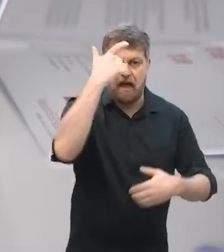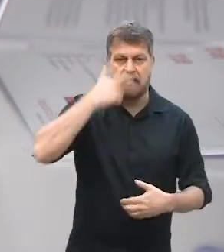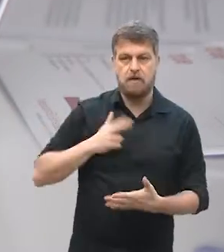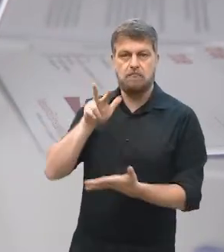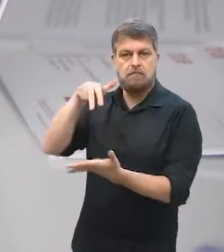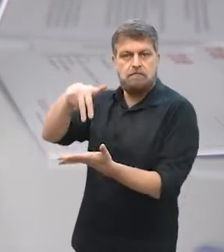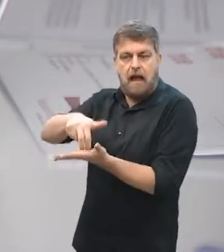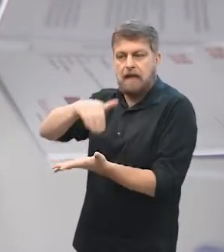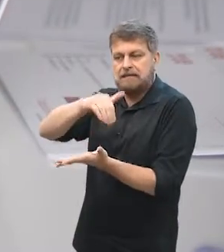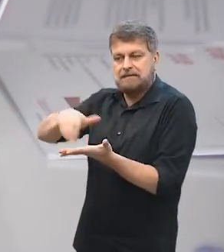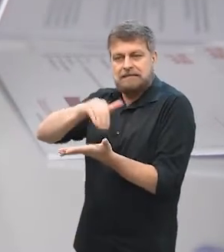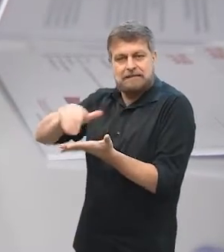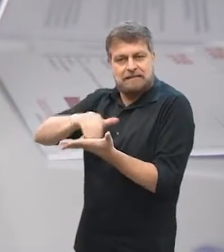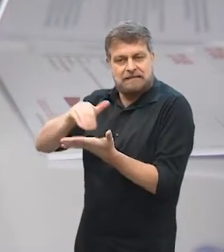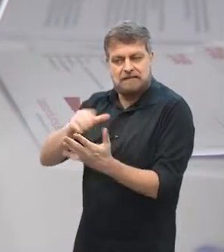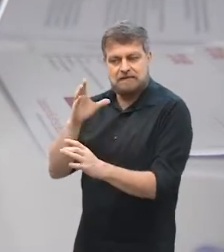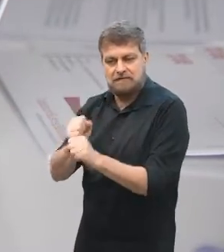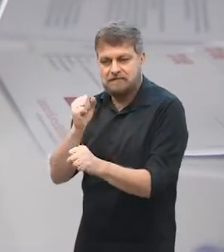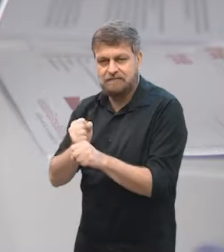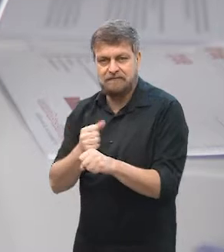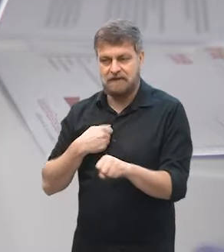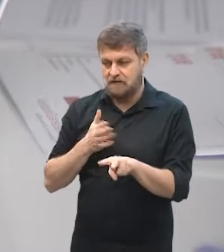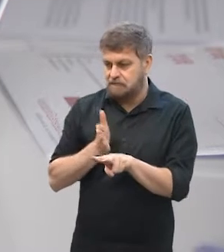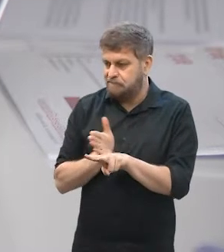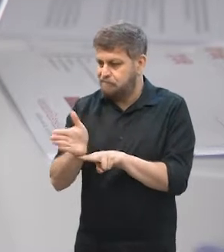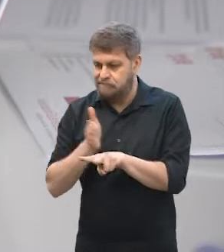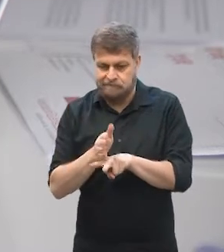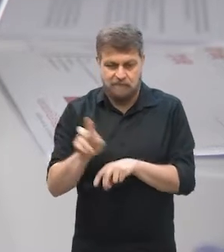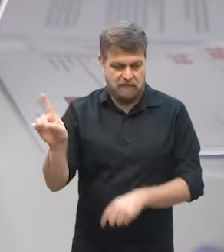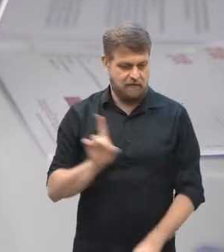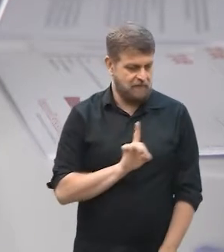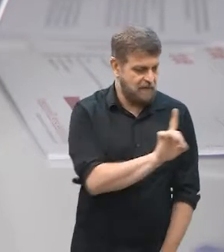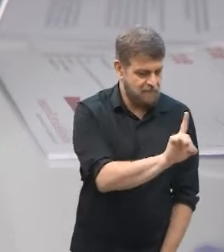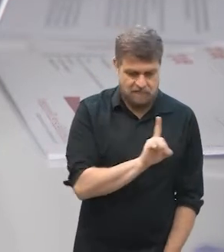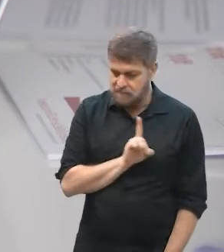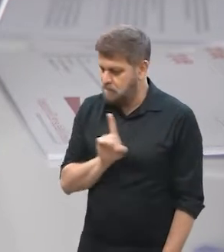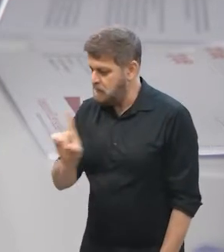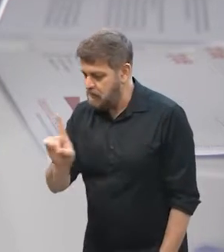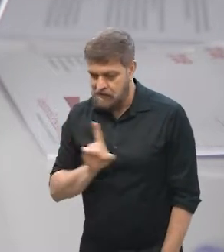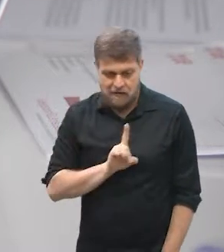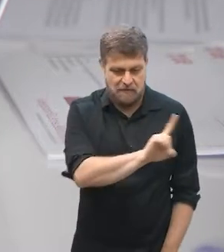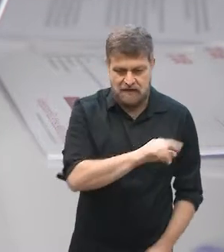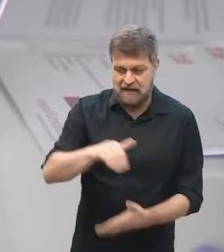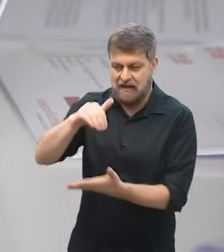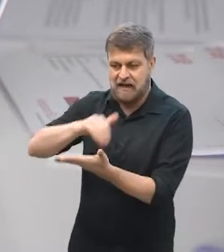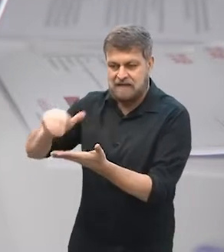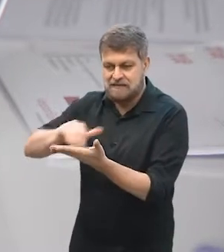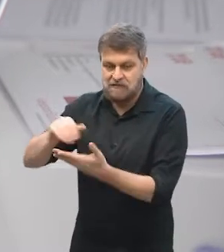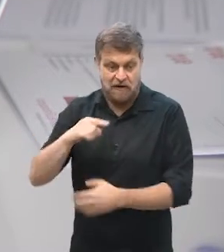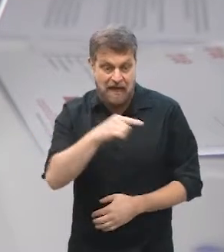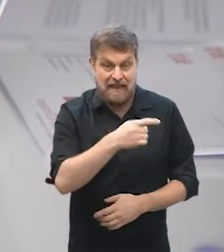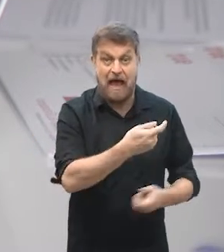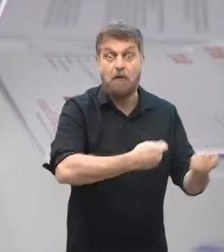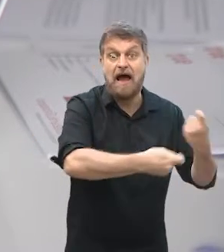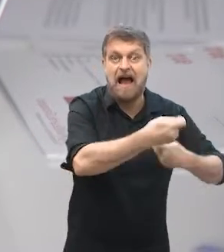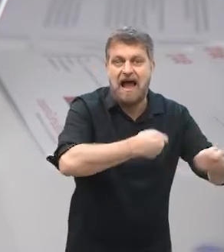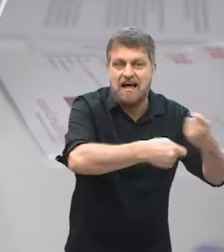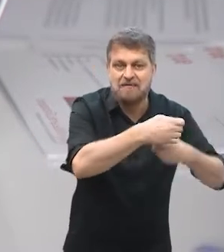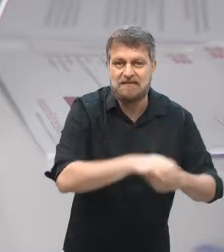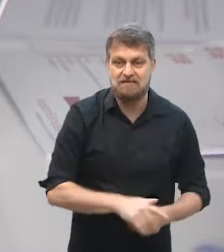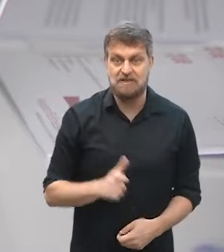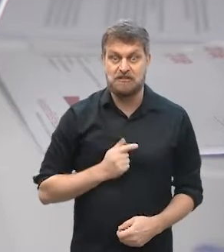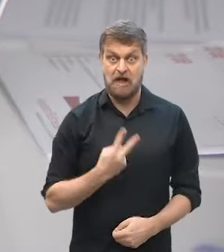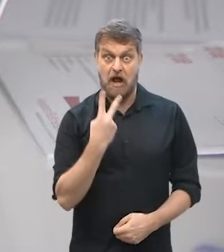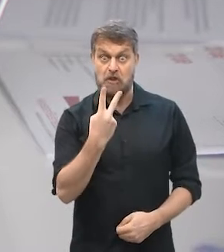escritório. Então, eu me dividia, eu deixei de ser a vendedora pra passar a ser a administradora com o outro